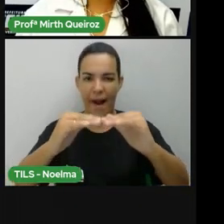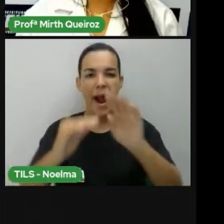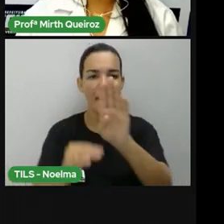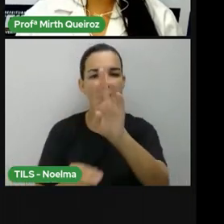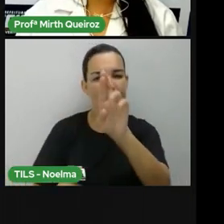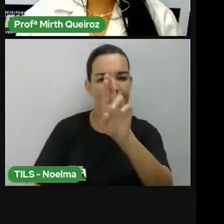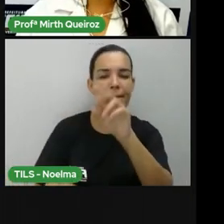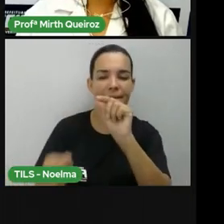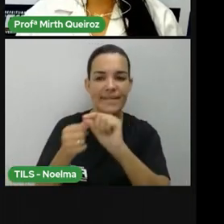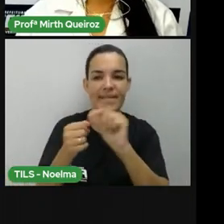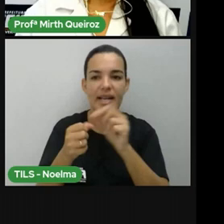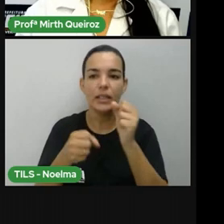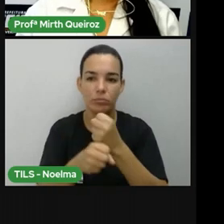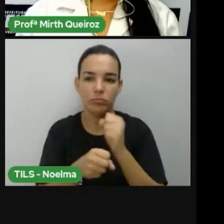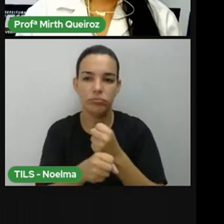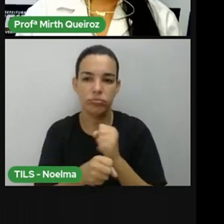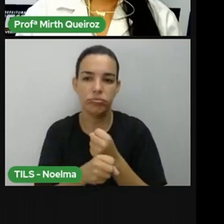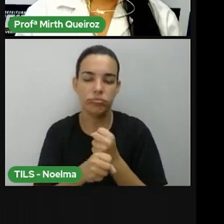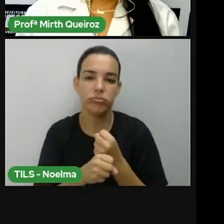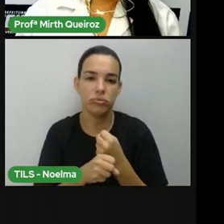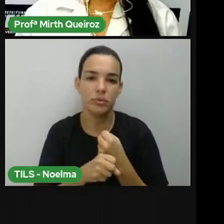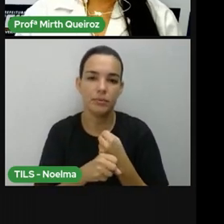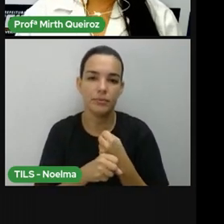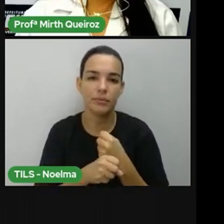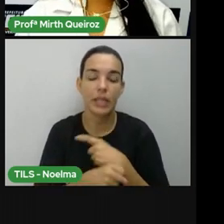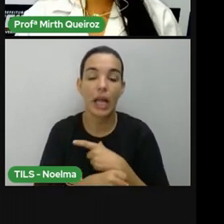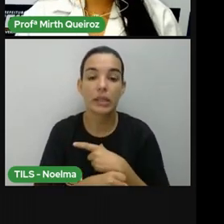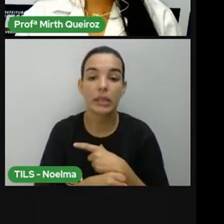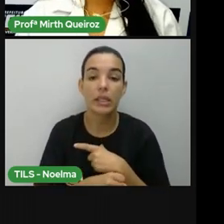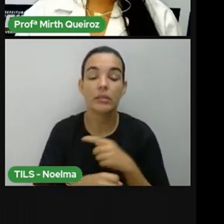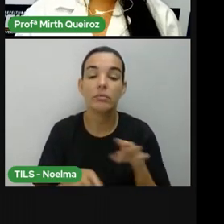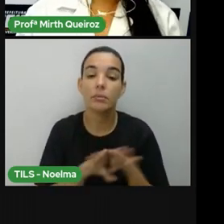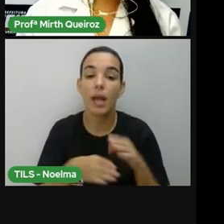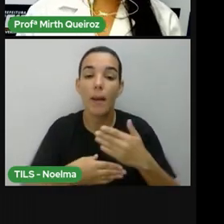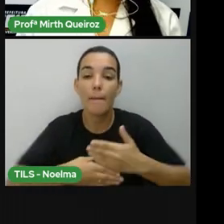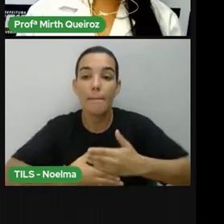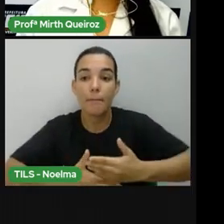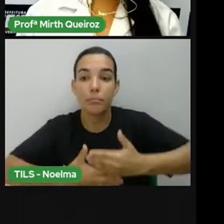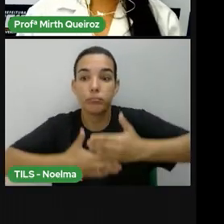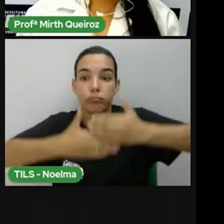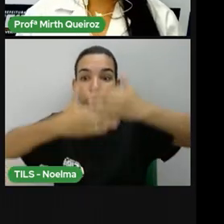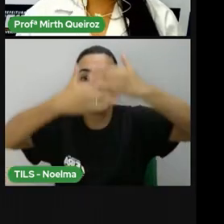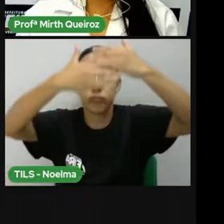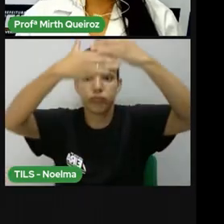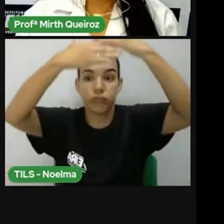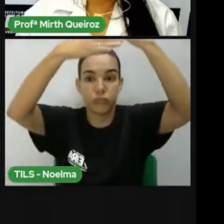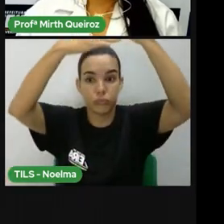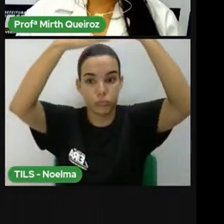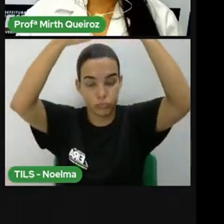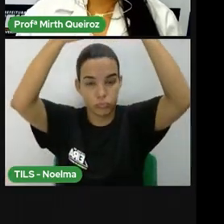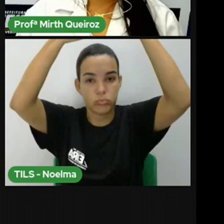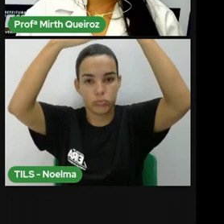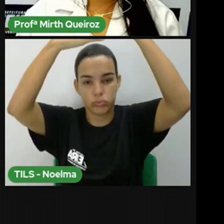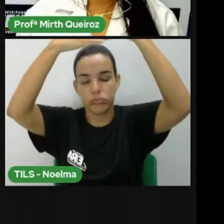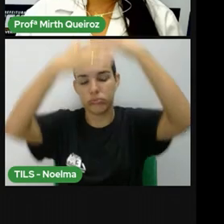BRs aí que são construídas, nós temos muros ou linhas imaginárias, né, que são utilizadas